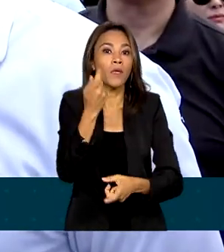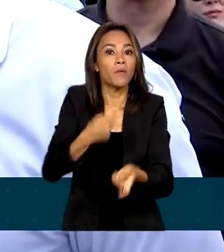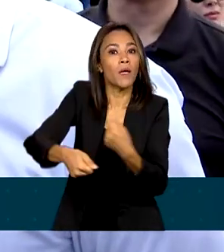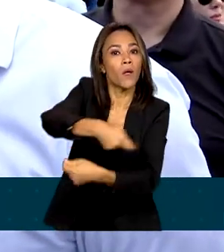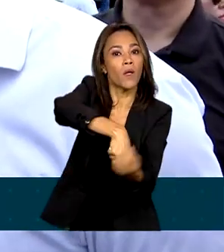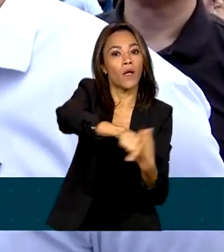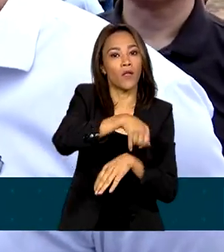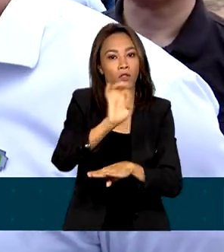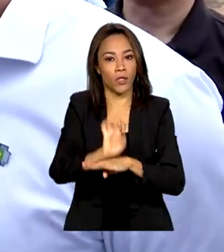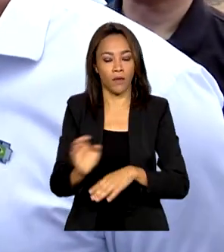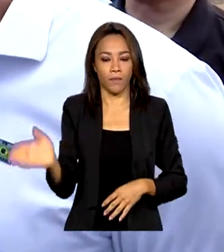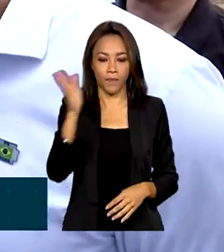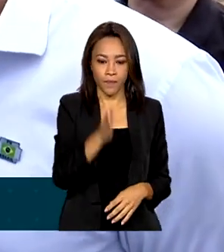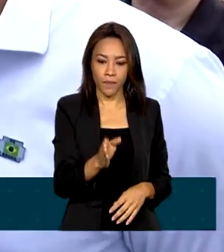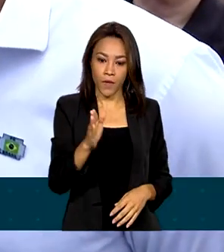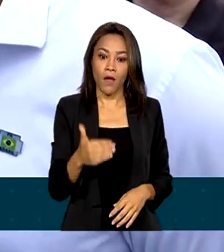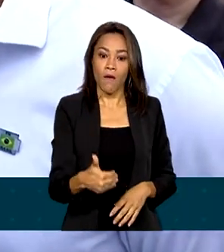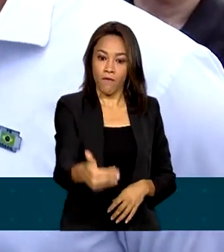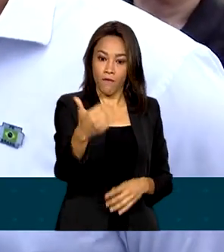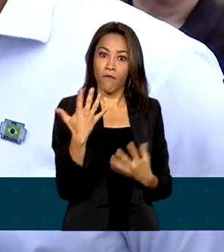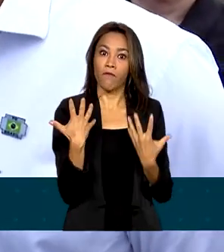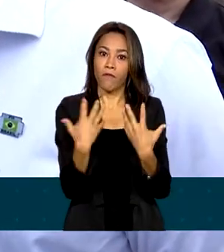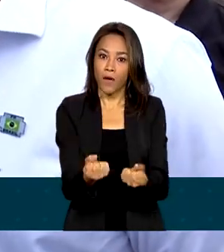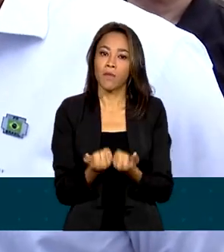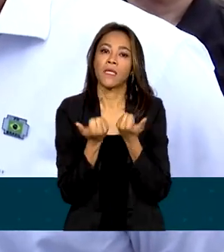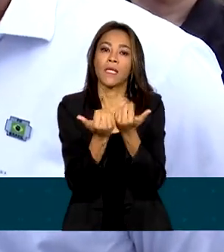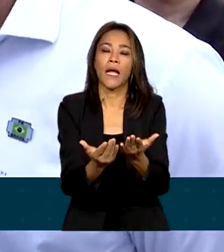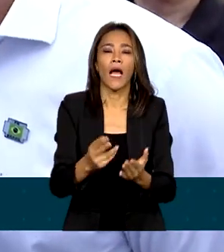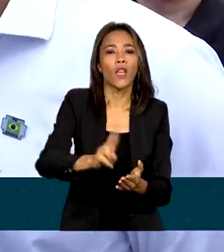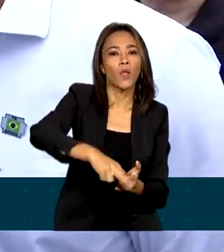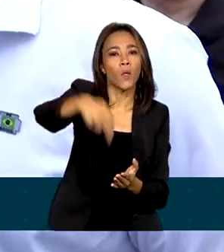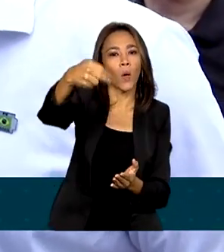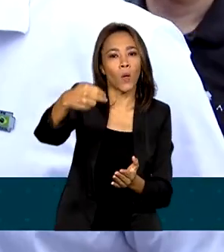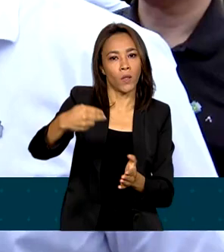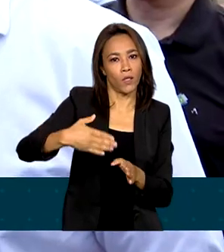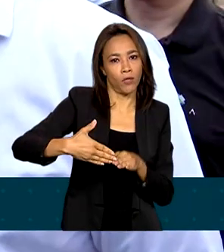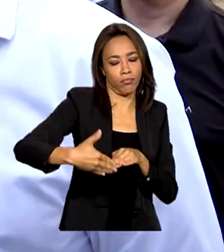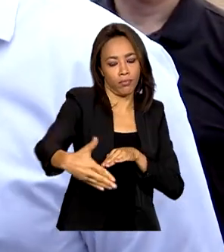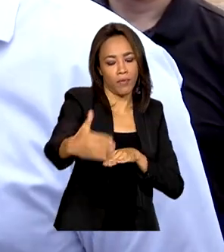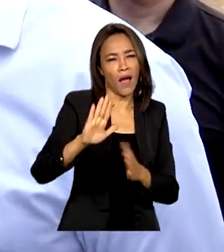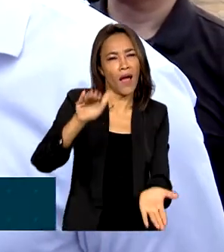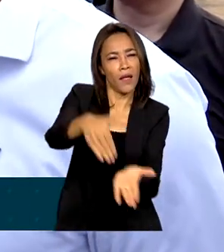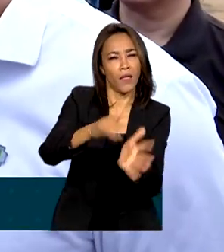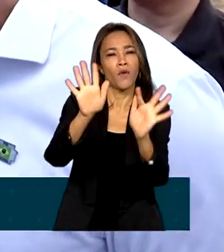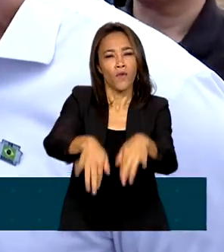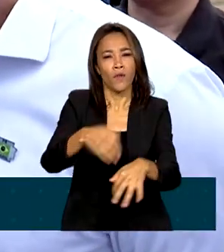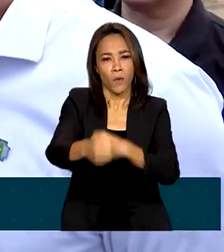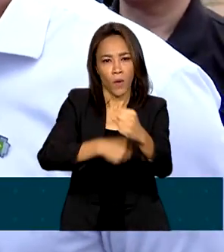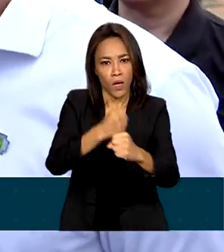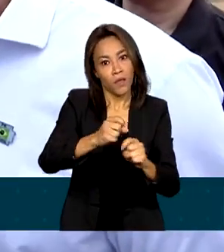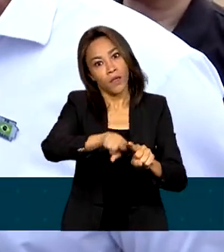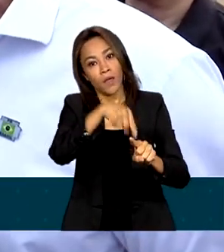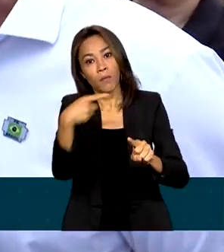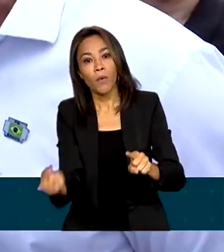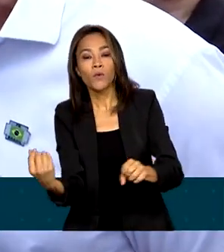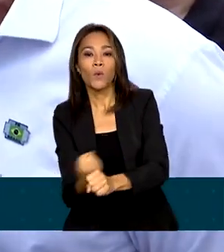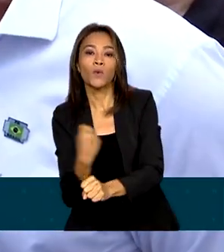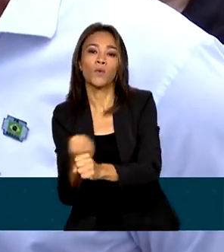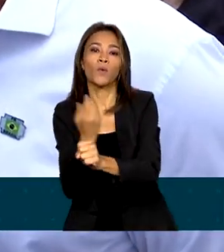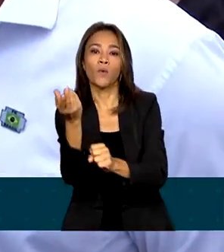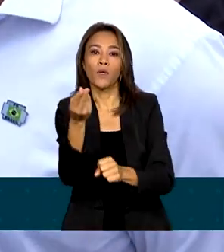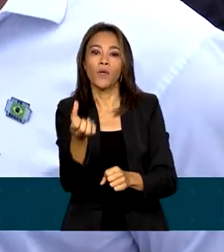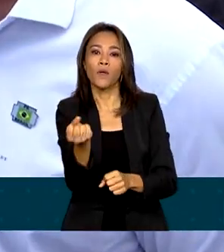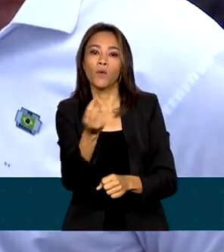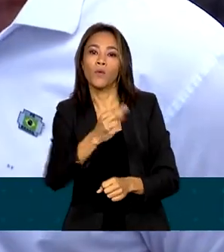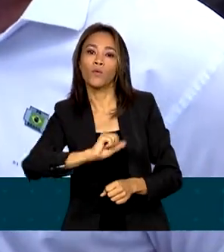entregar esse trecho norte de Sergipe até o final do ano e esperamos já retomar o trecho sul porque o objetivo é